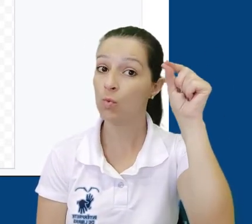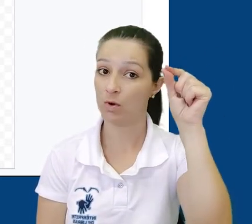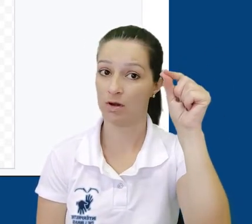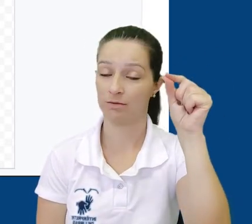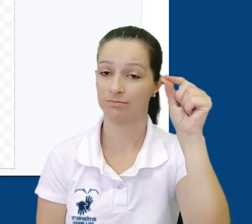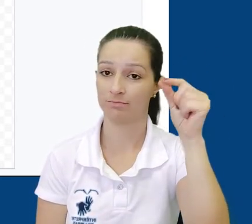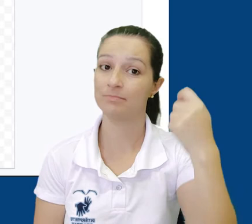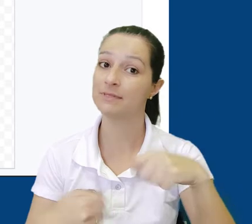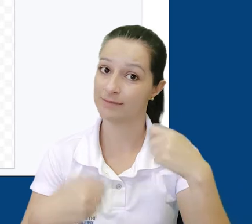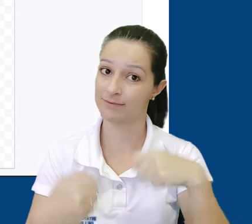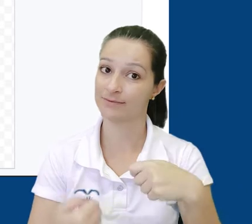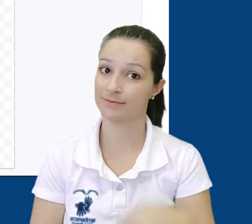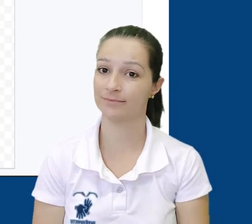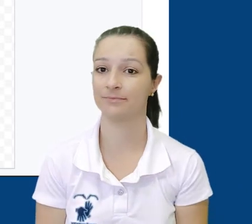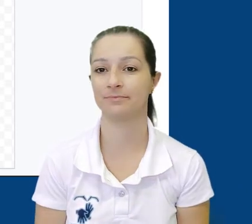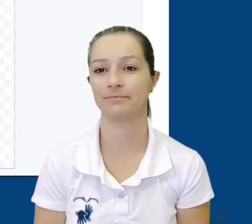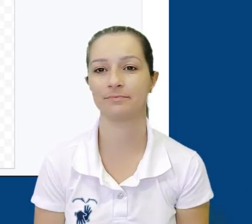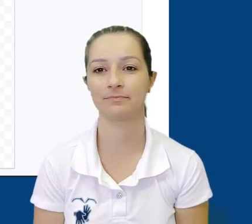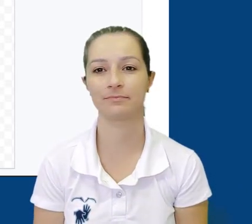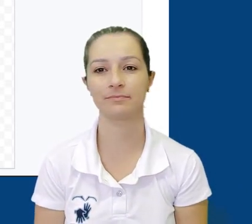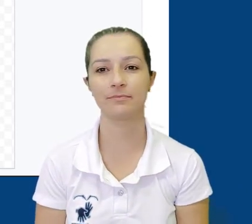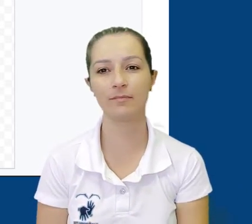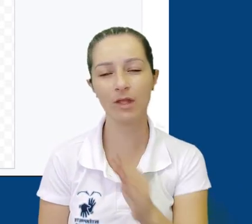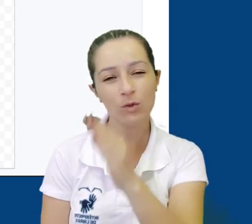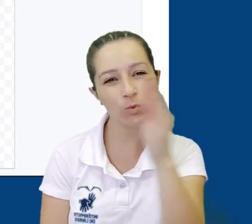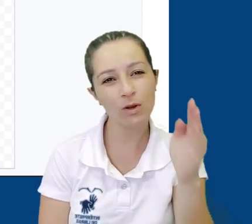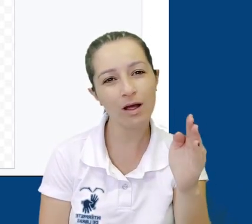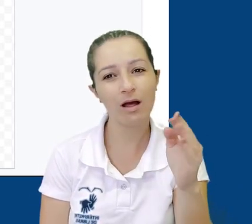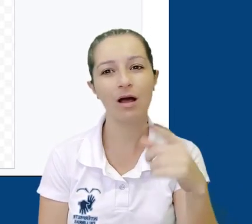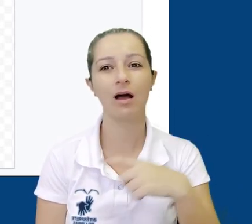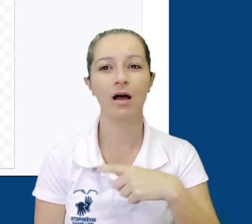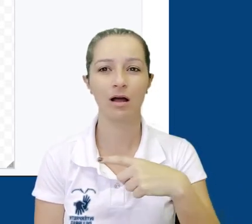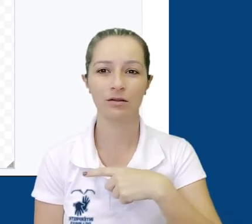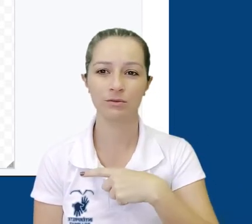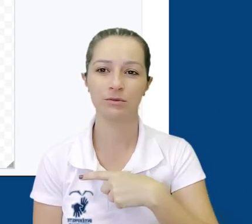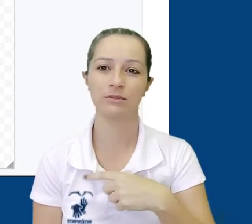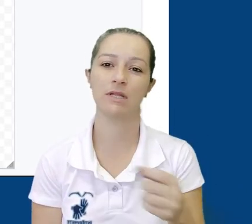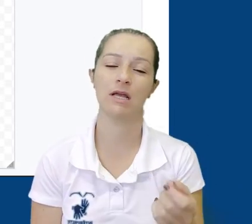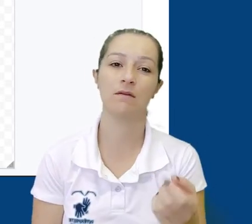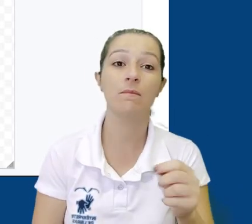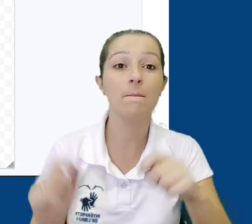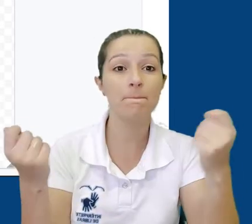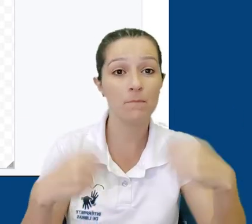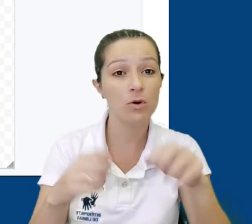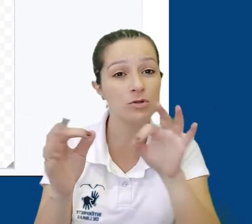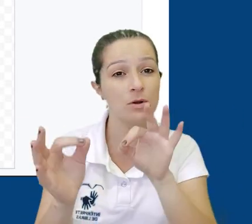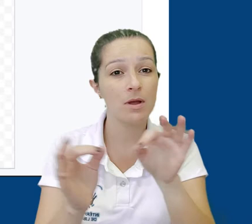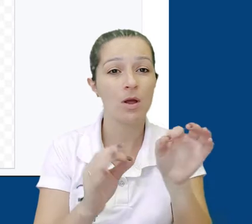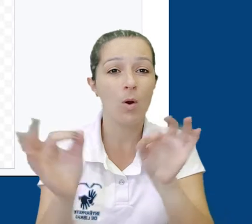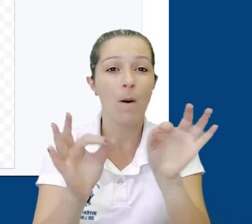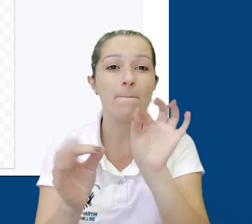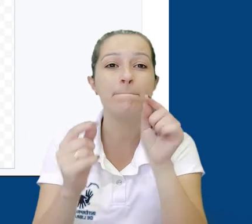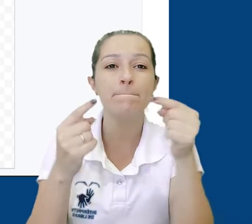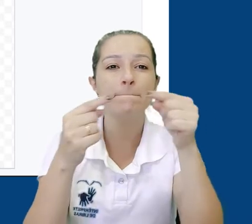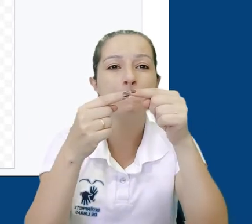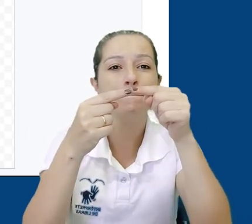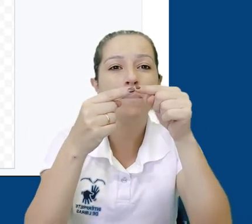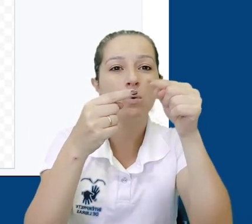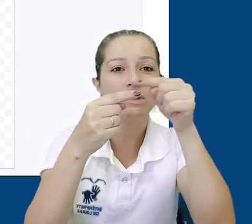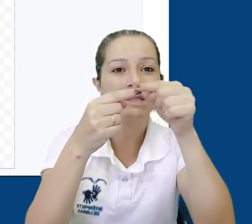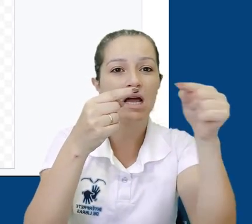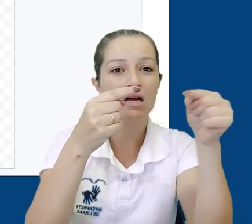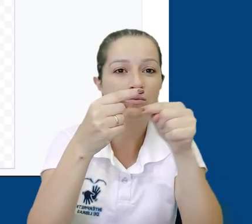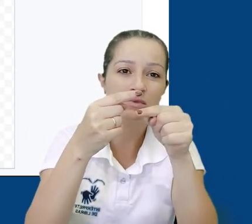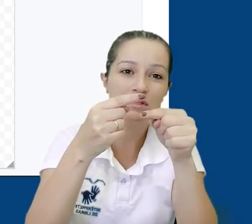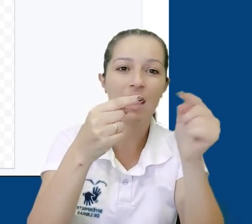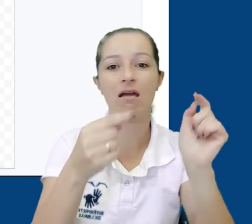pintura. Ao lado direito da seleção de traçados, temos dois ícones que nos permitem personalizar a ponta inicial e a ponta final do nosso